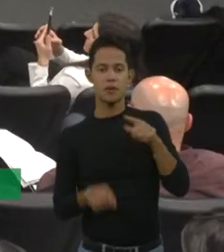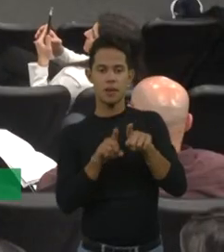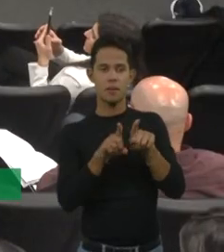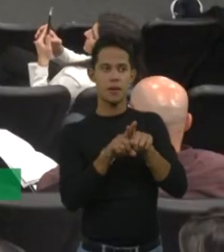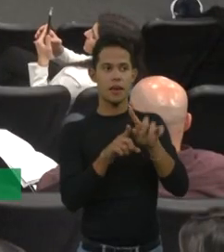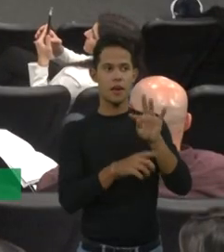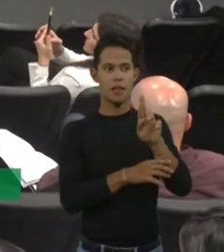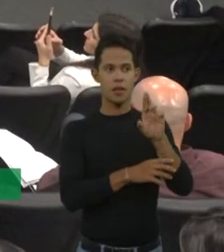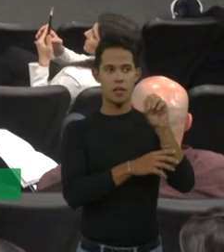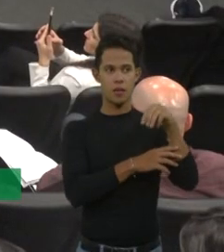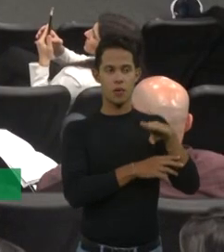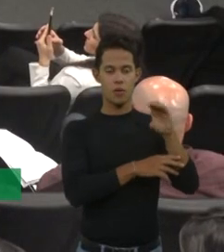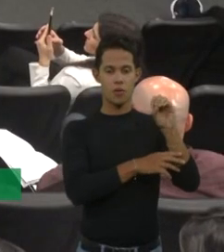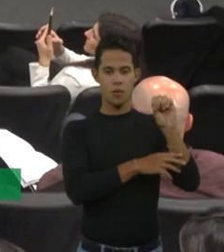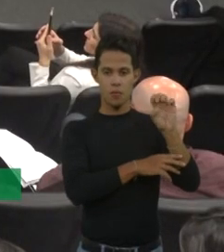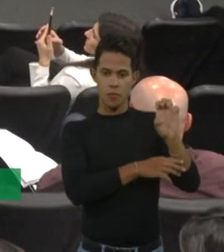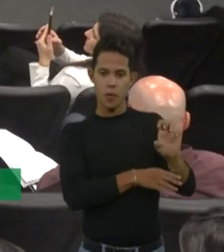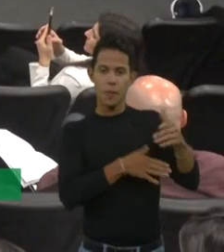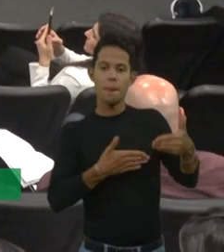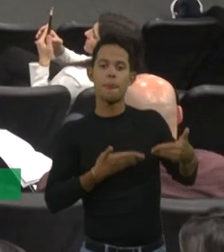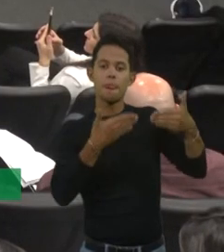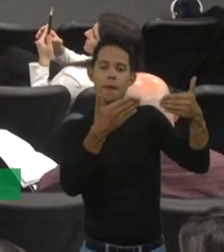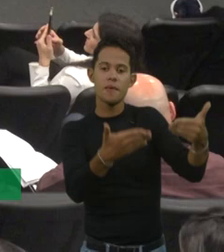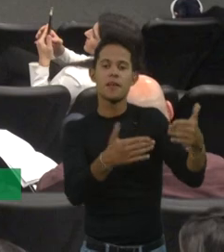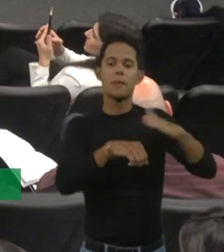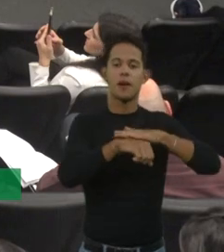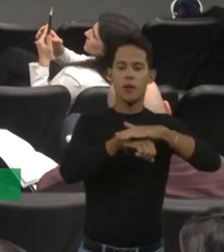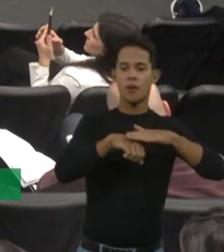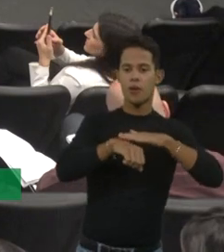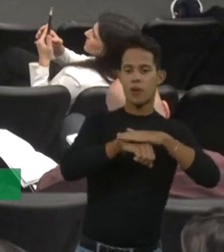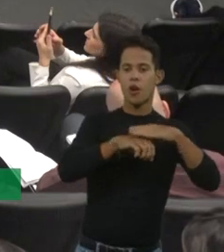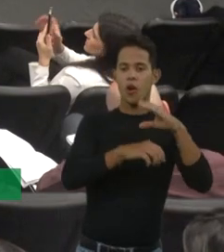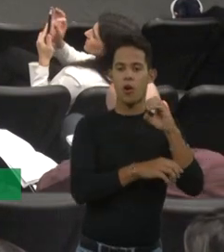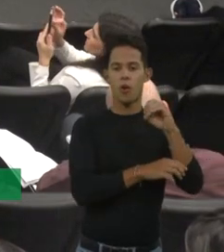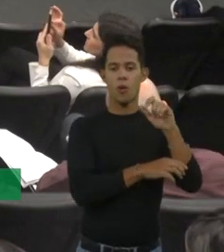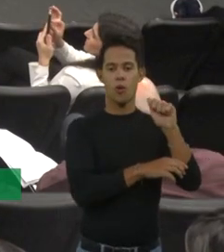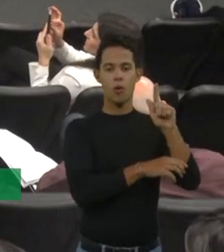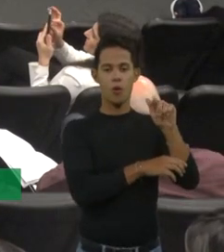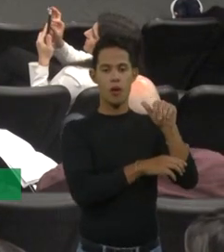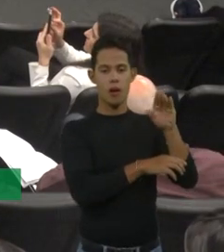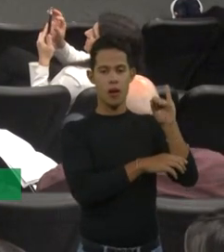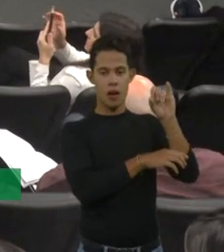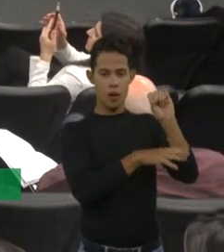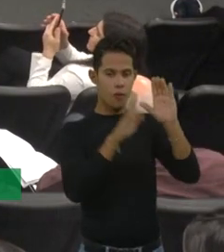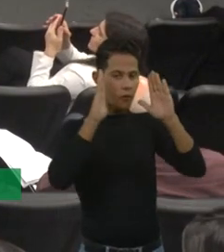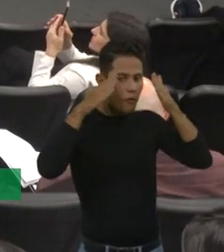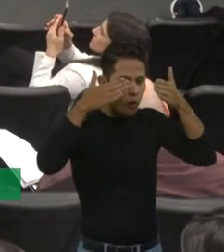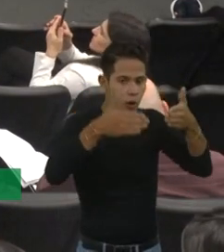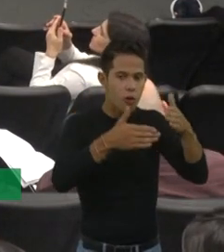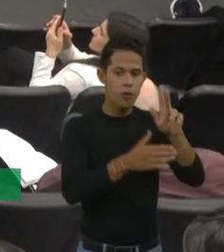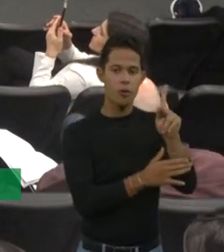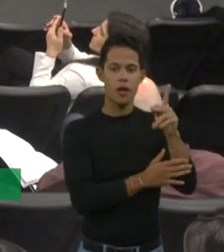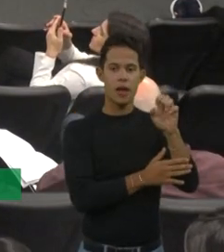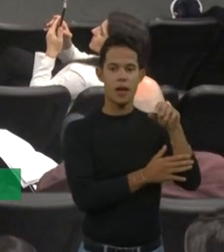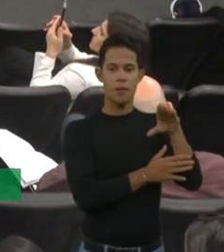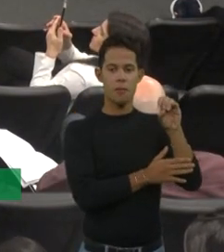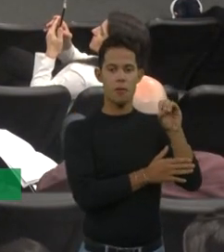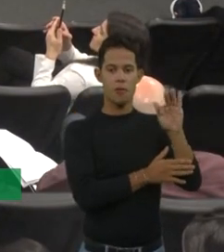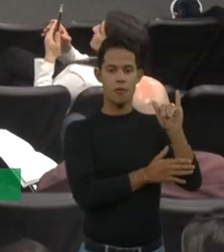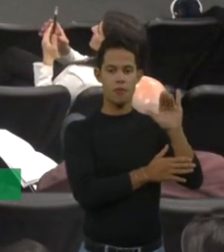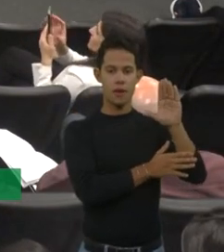Então, fui convidada para falar sobre coagulopatias congênitas com foco em hemofilia. Deixa eu ver aqui.